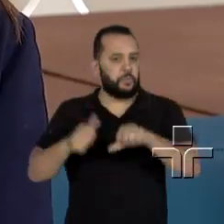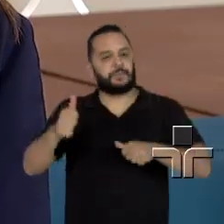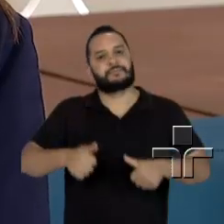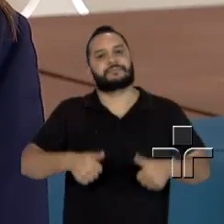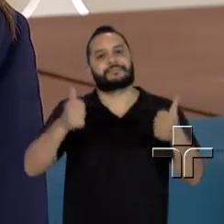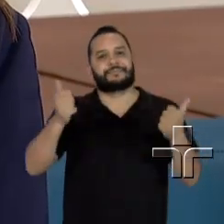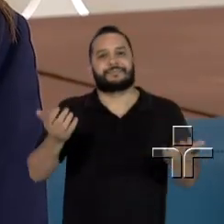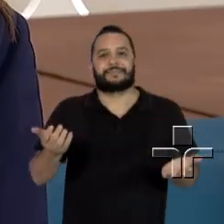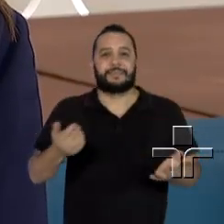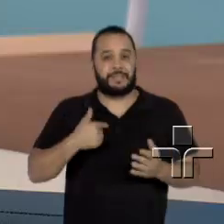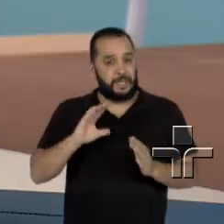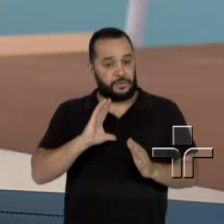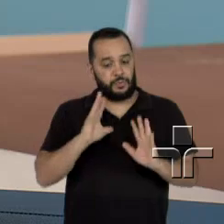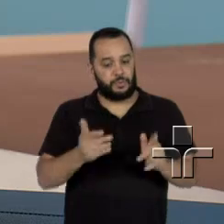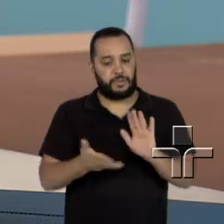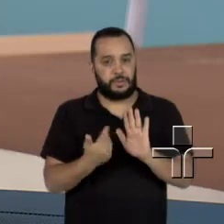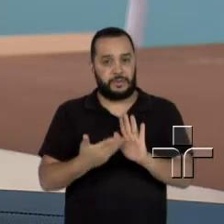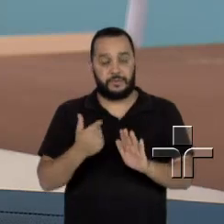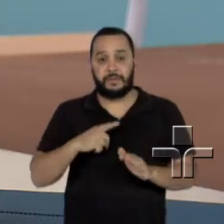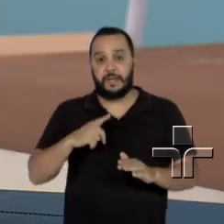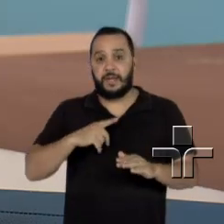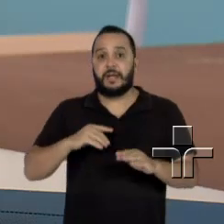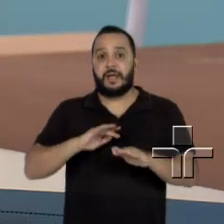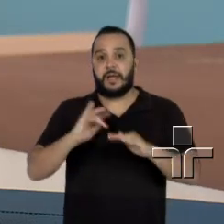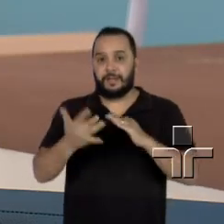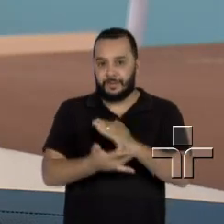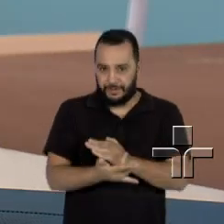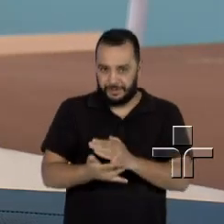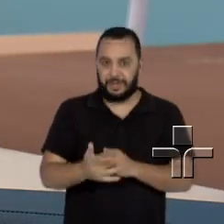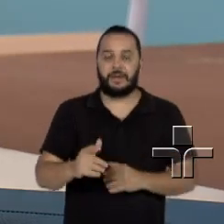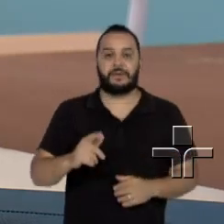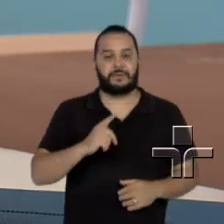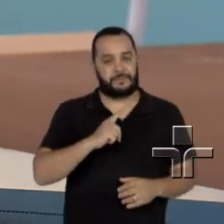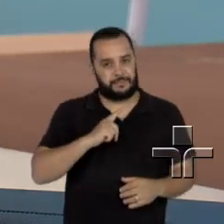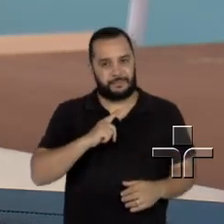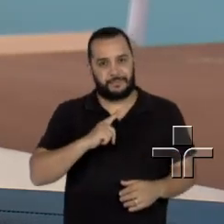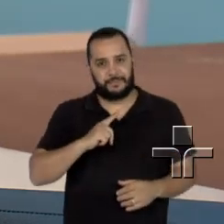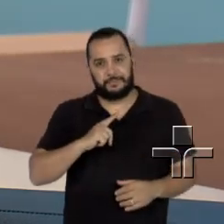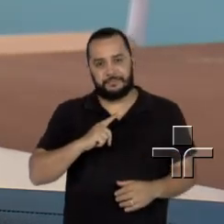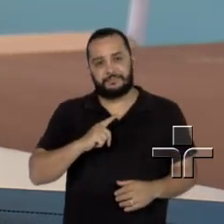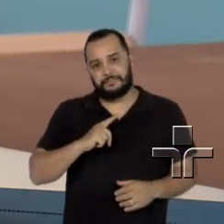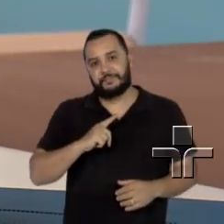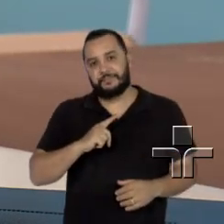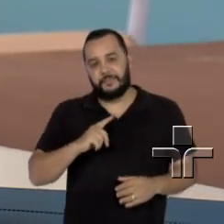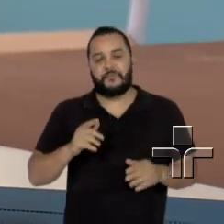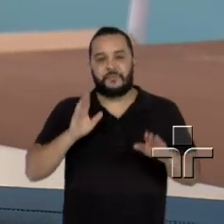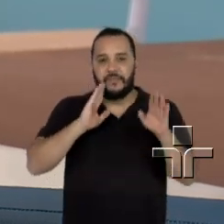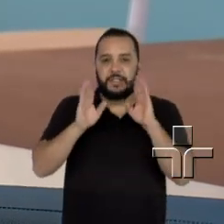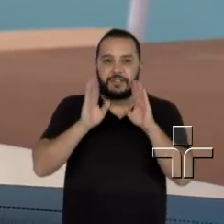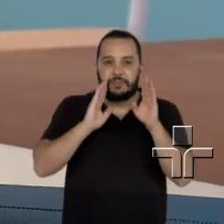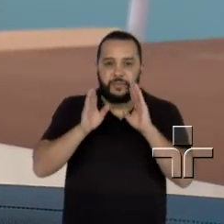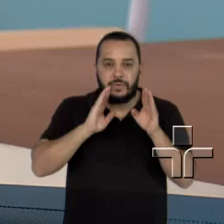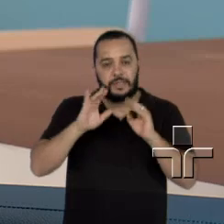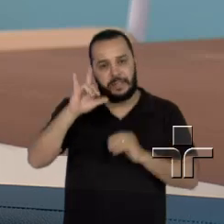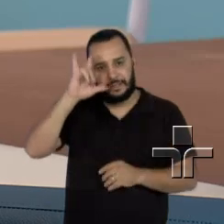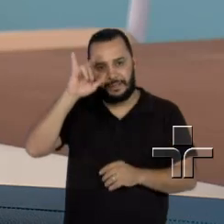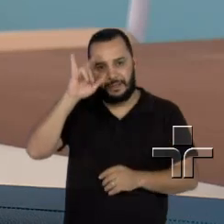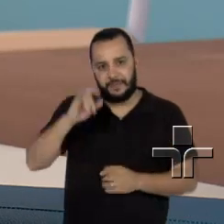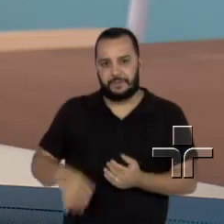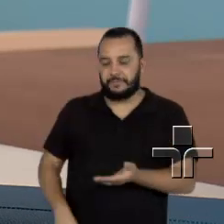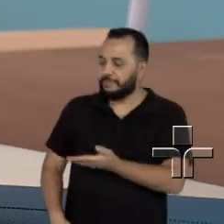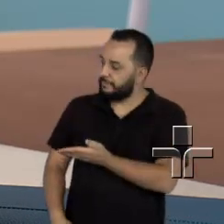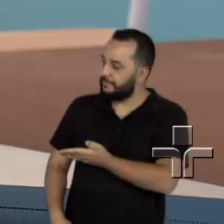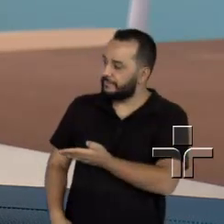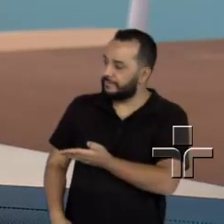E você quer deixar a rede social? Sim, arroba rosanabeni. Também tem no Facebook e no Instagram. É só arroba